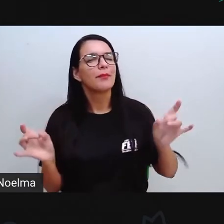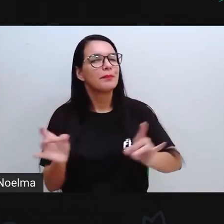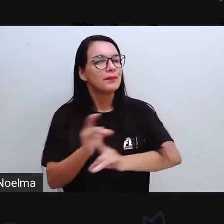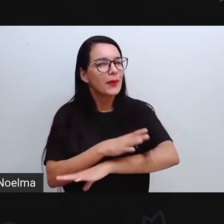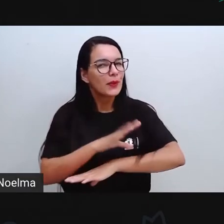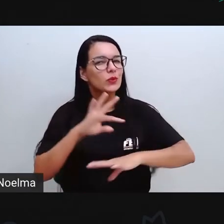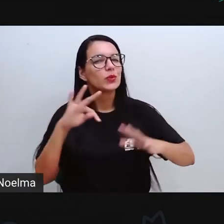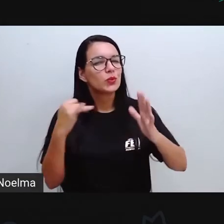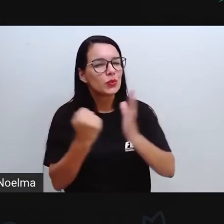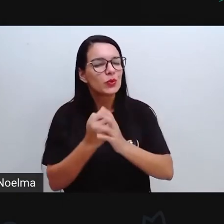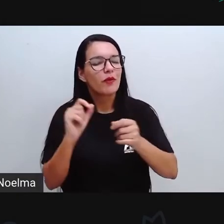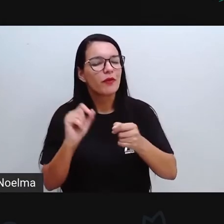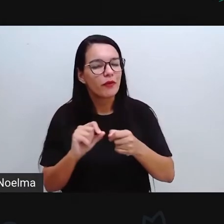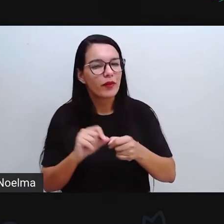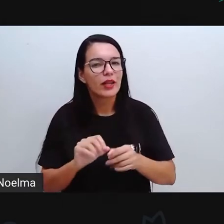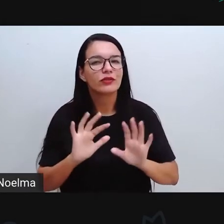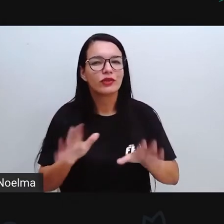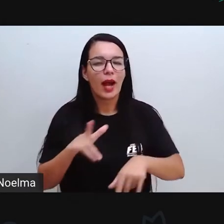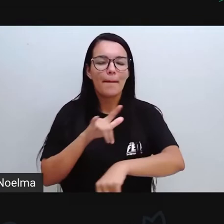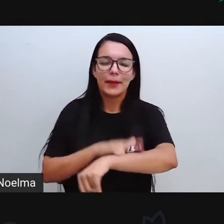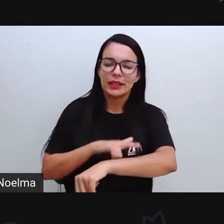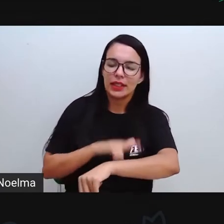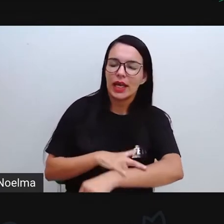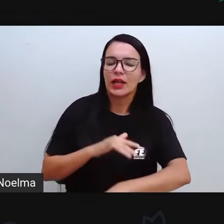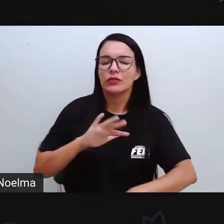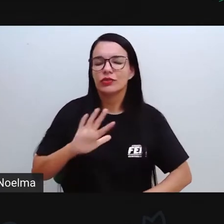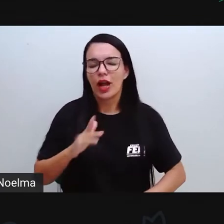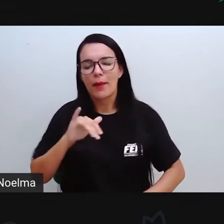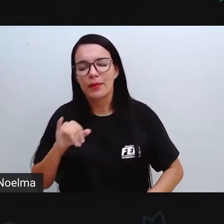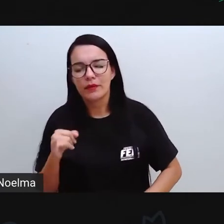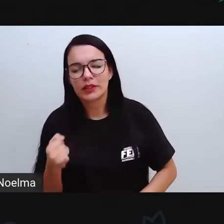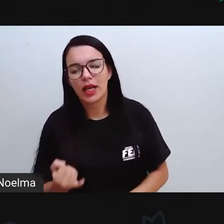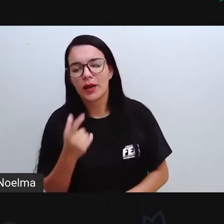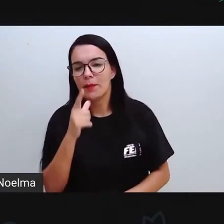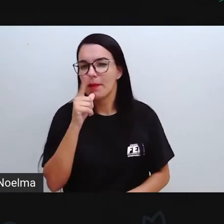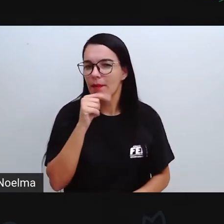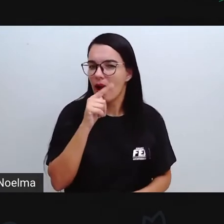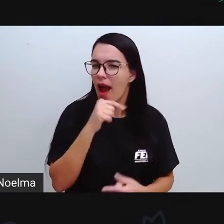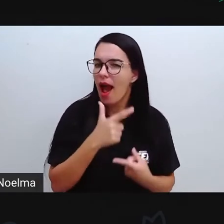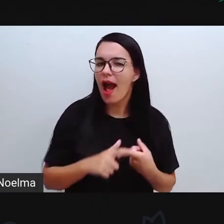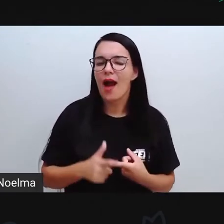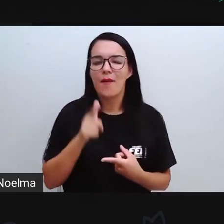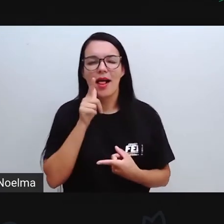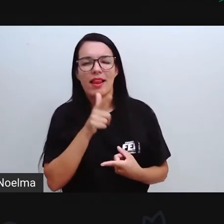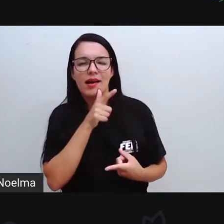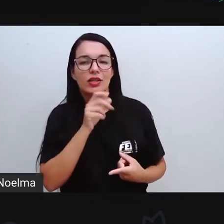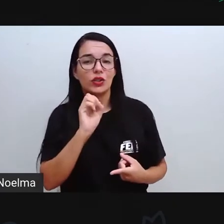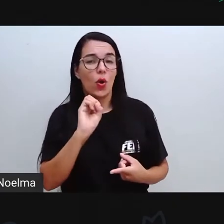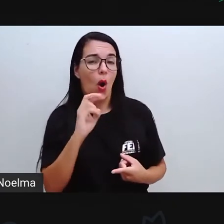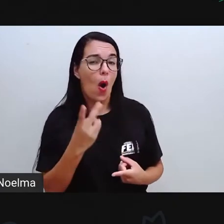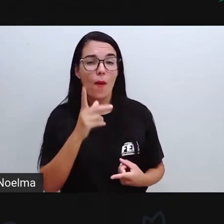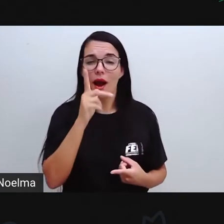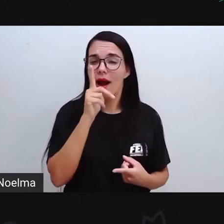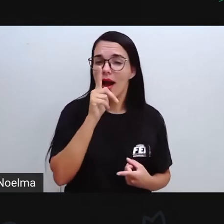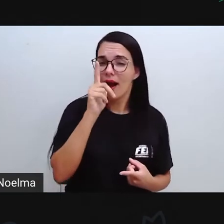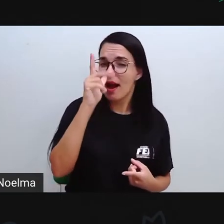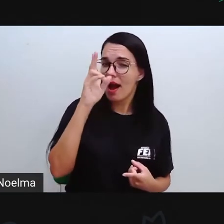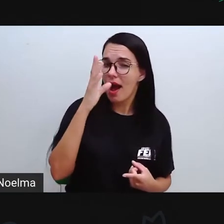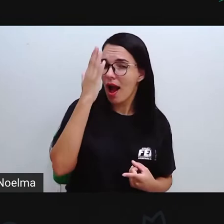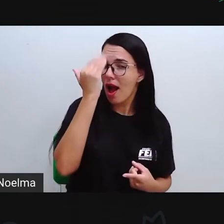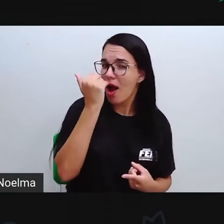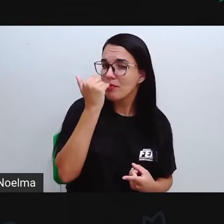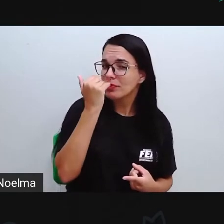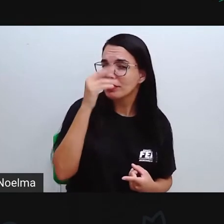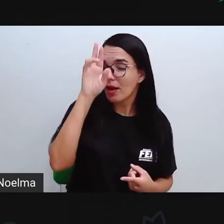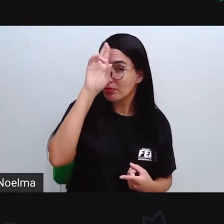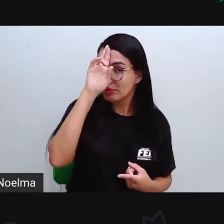tinham para fazer, já tenham ido ao banheiro, tomado uma água, feito um lanche, almoçado, quem não almoçou ainda, porque nós estamos aqui